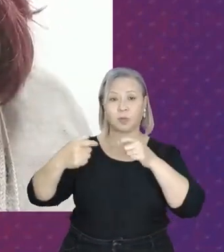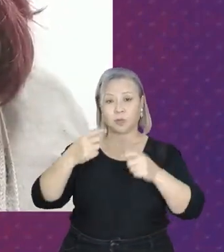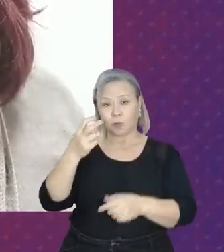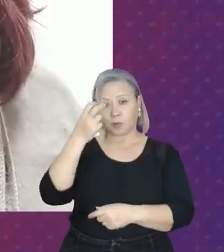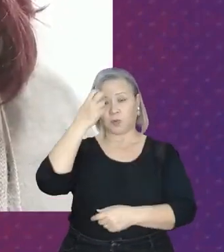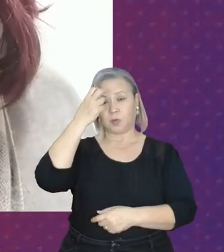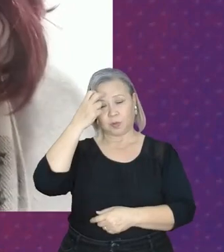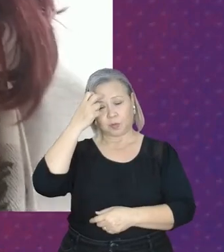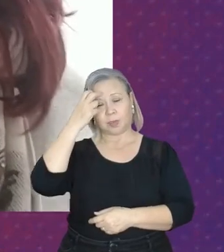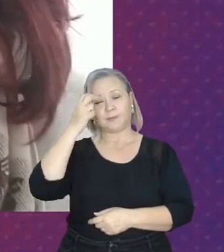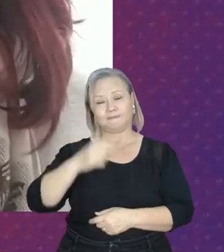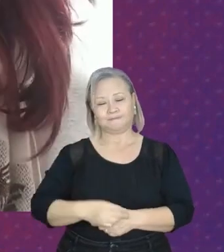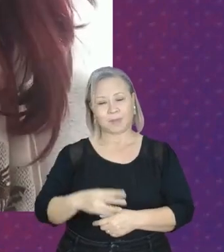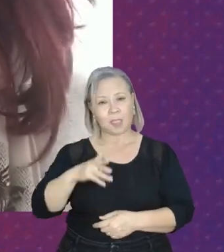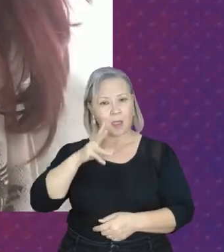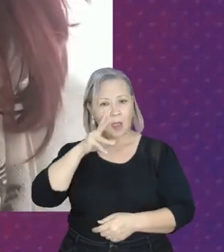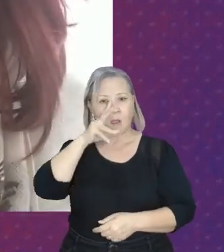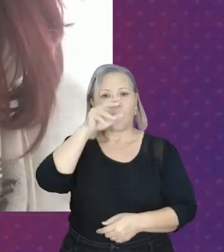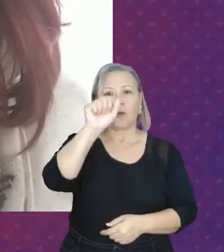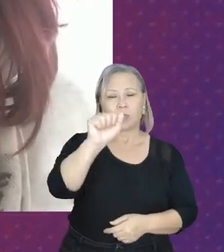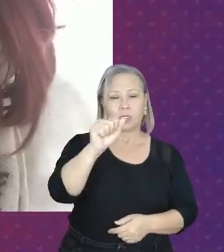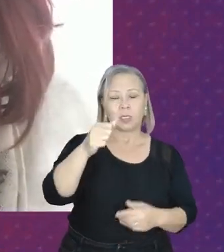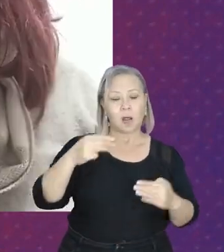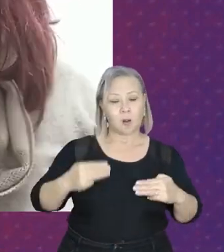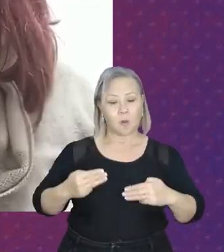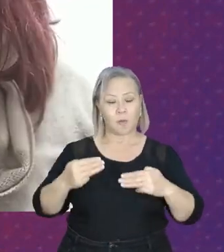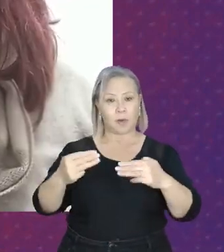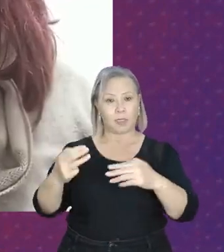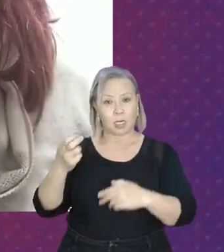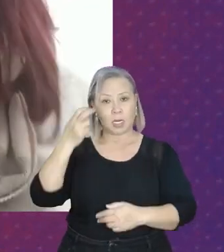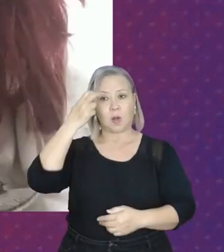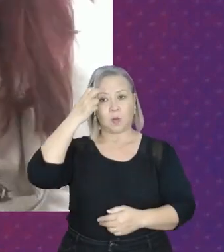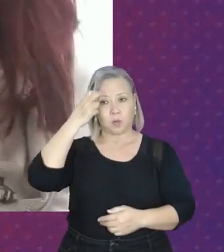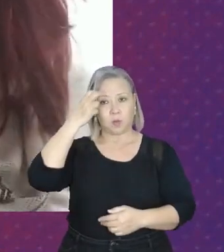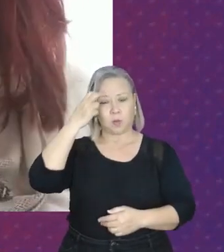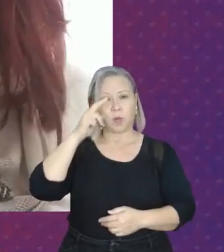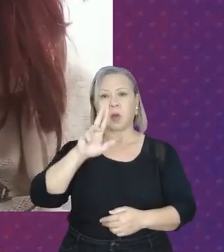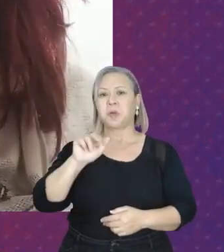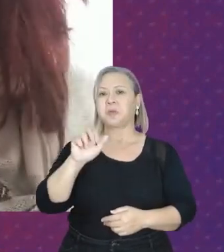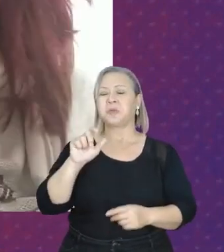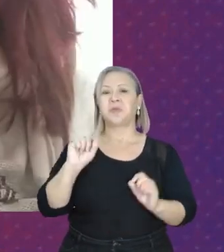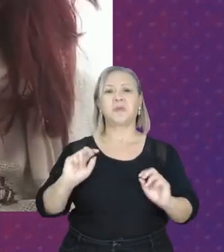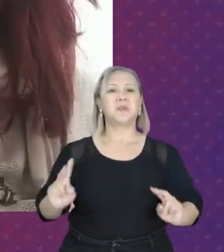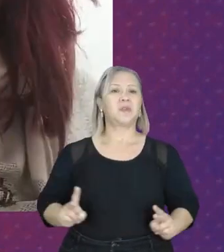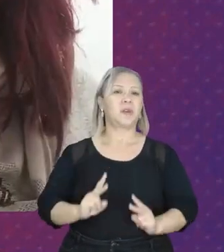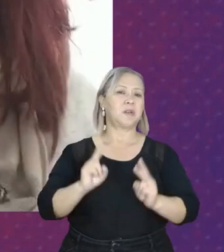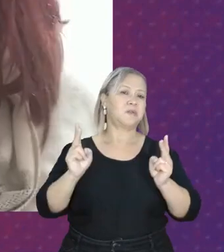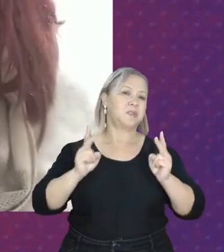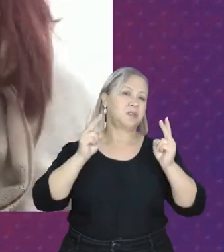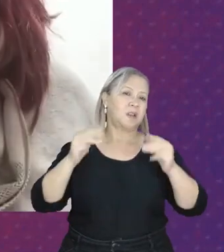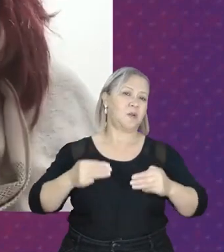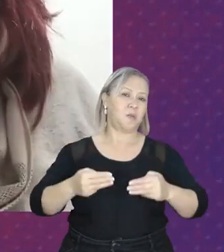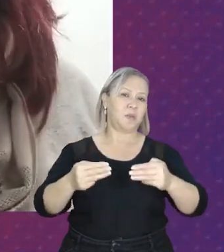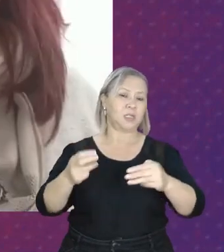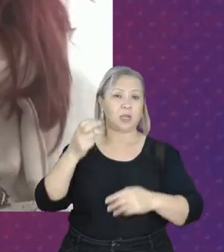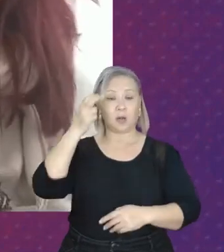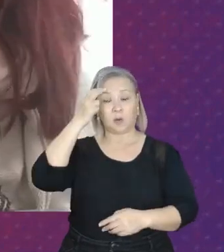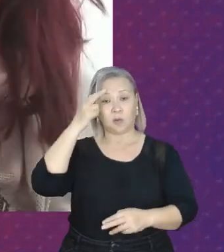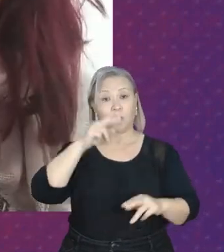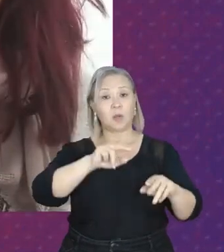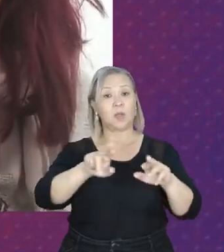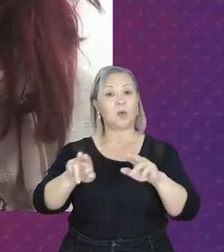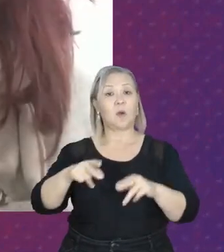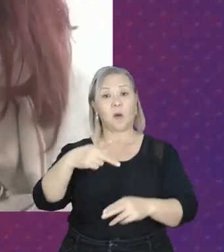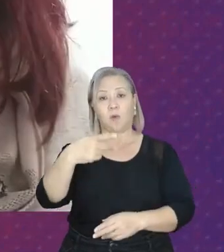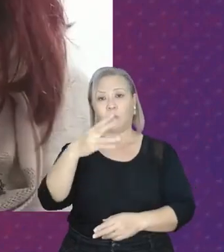fortalecemos o Ministério da Cultura. Nunca foi tão valorizado o Ministério da Cultura como foi valorizado nos nossos